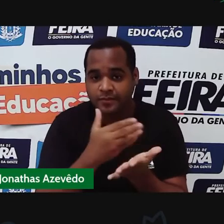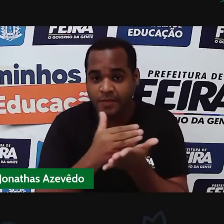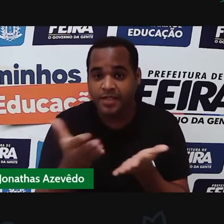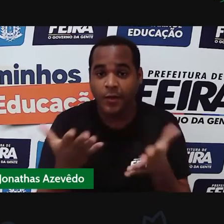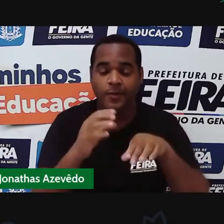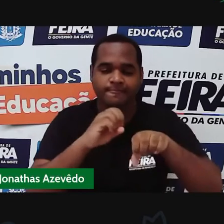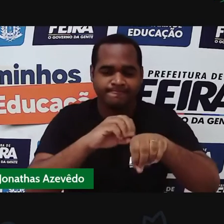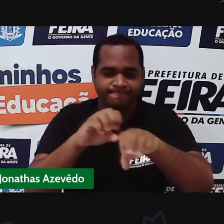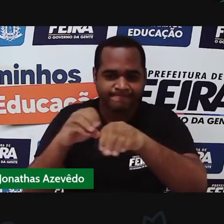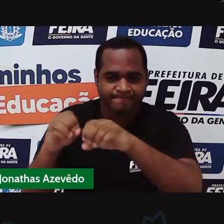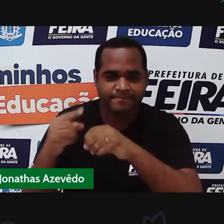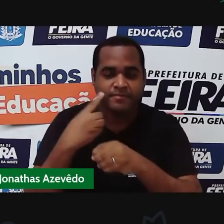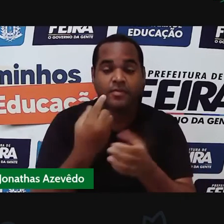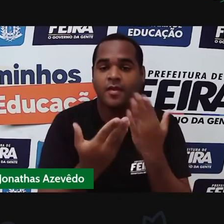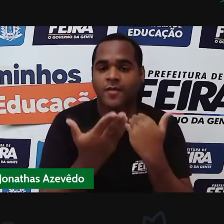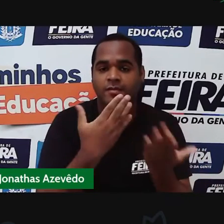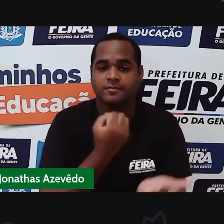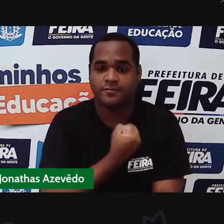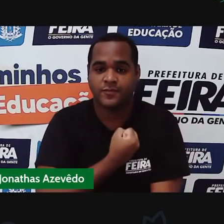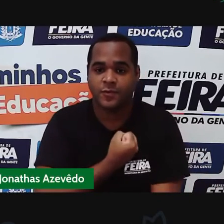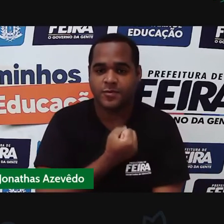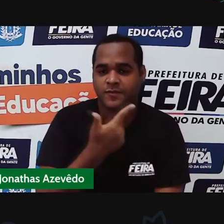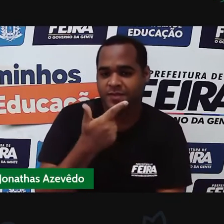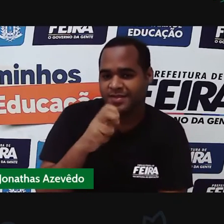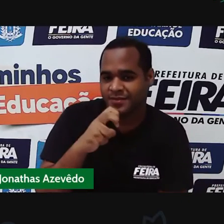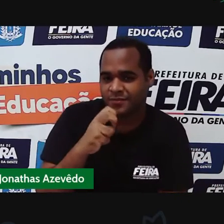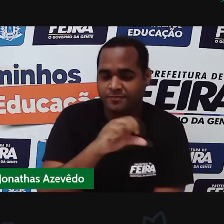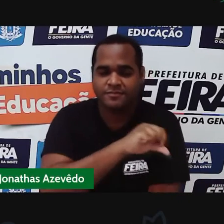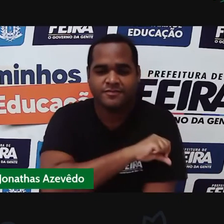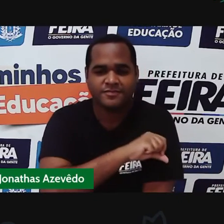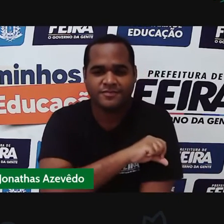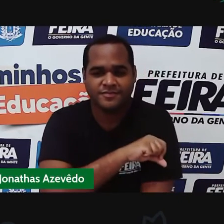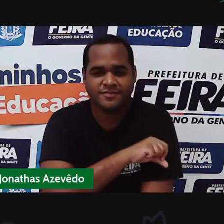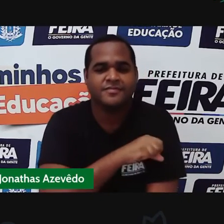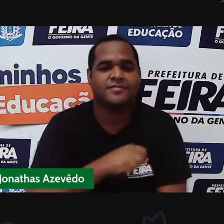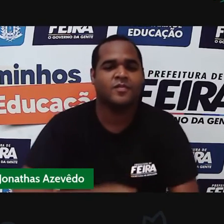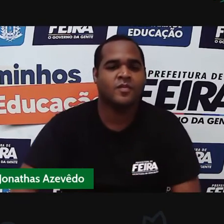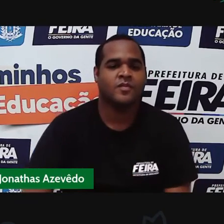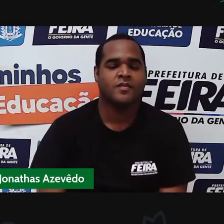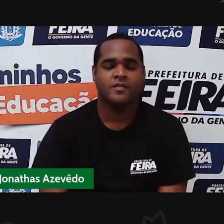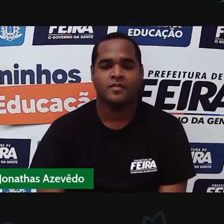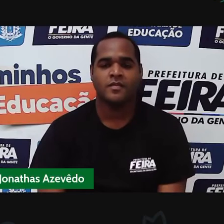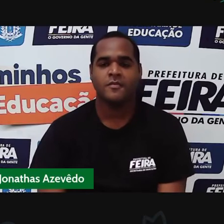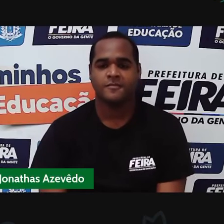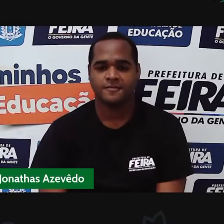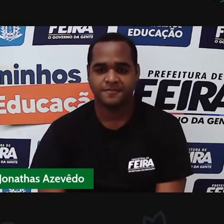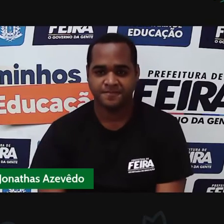aula e vamos para a aula de número 25 do nono ano. Vou botar minha apresentação aqui para vocês.